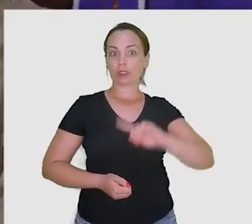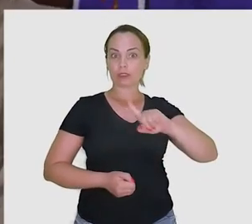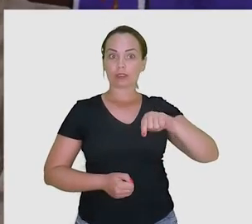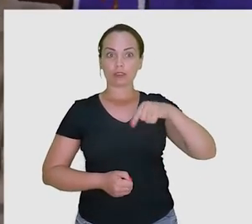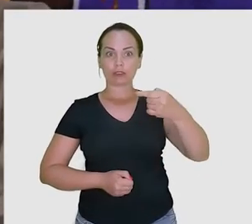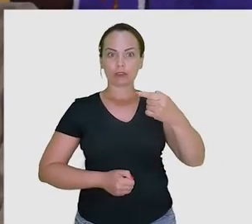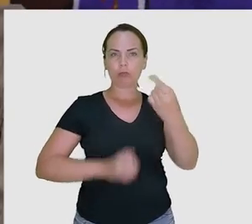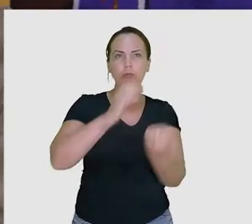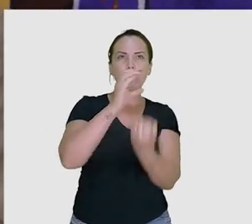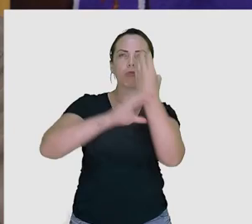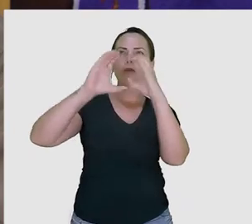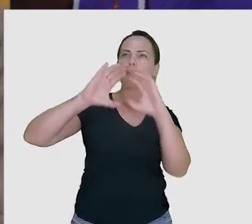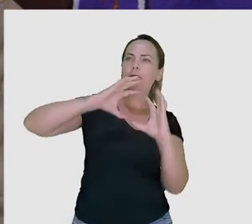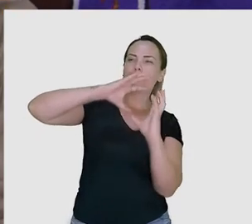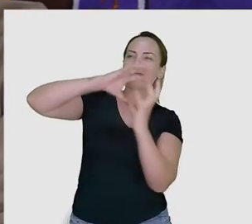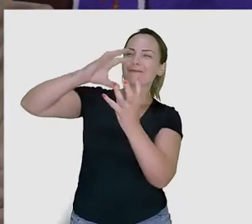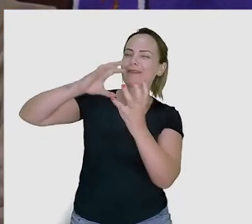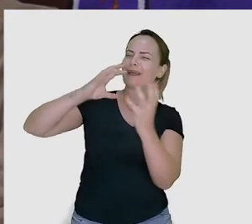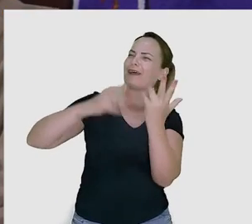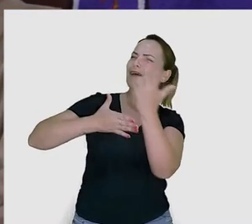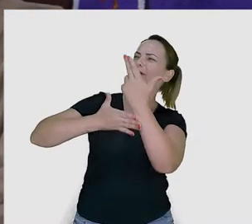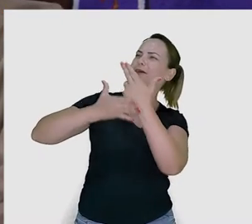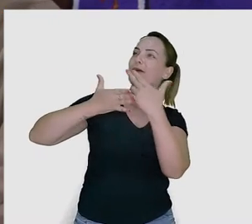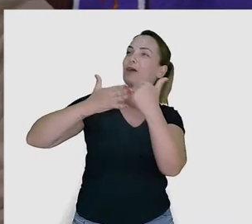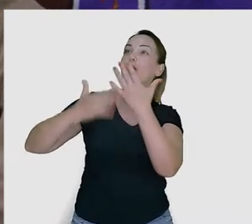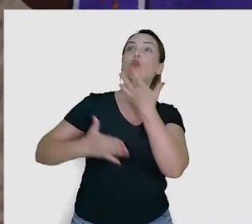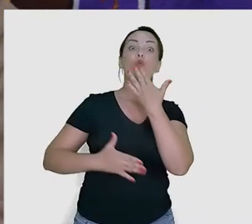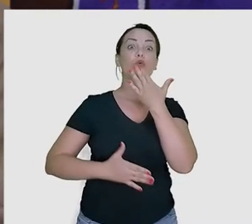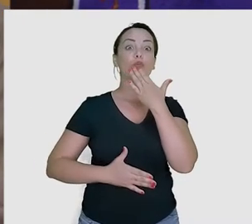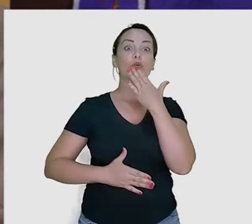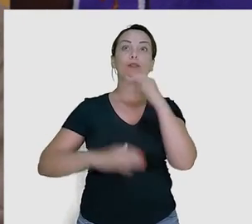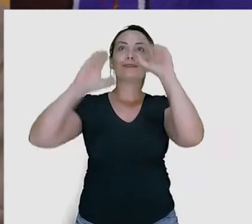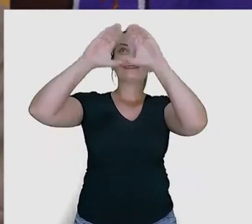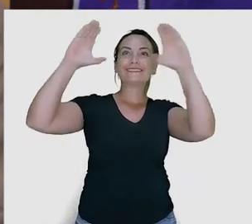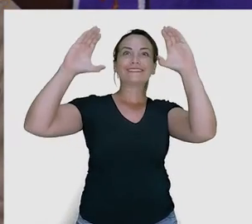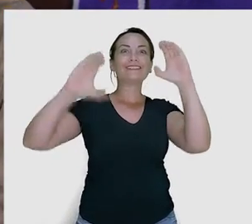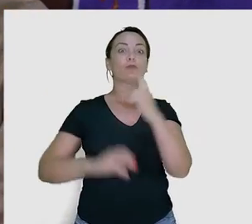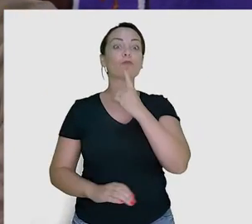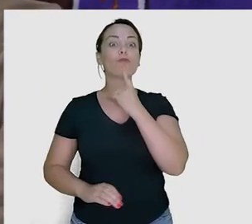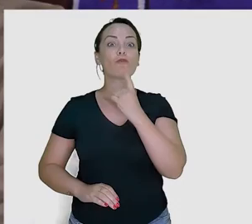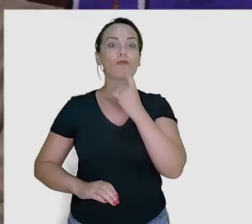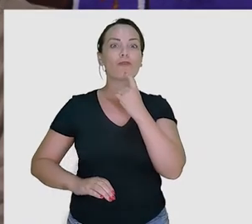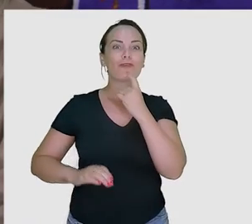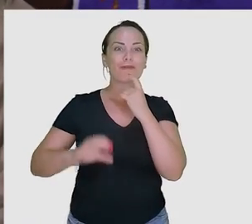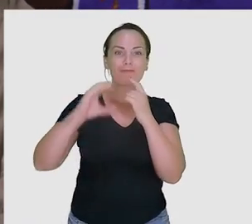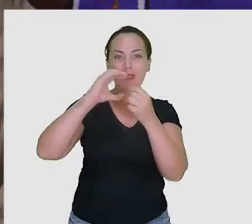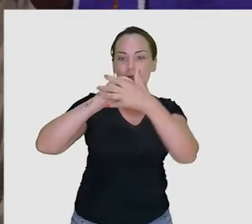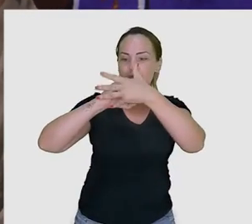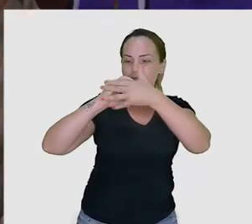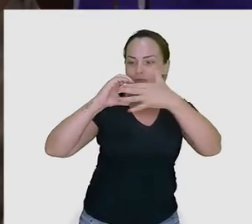Em seguida, o universo fez grande obra de arte, colorindo no céu de vermelho o planeta Marte.